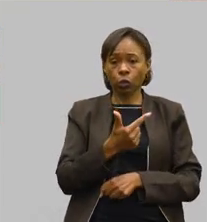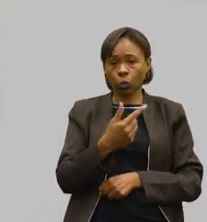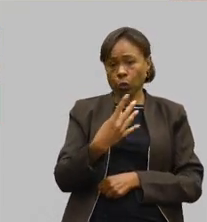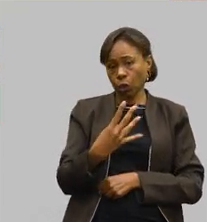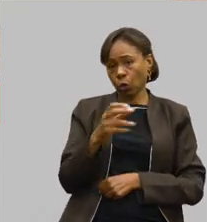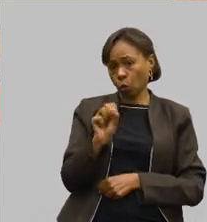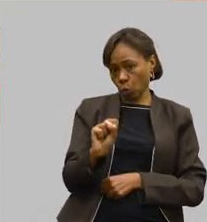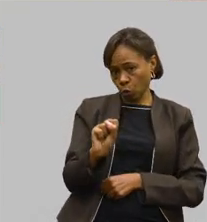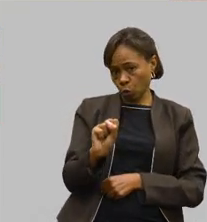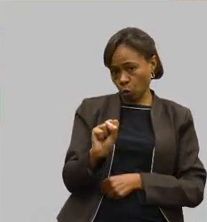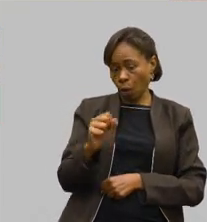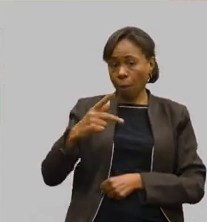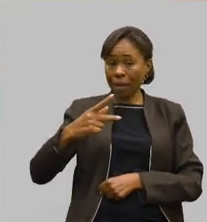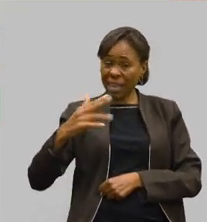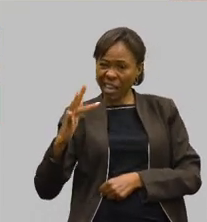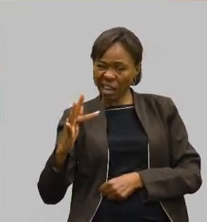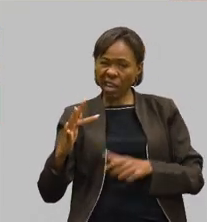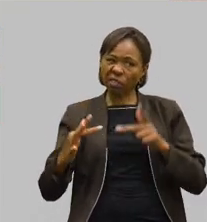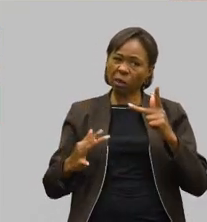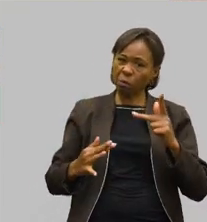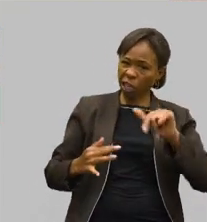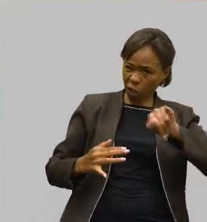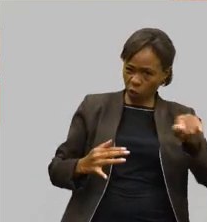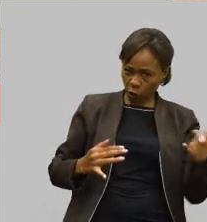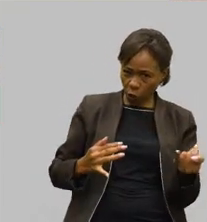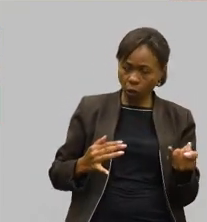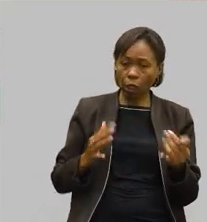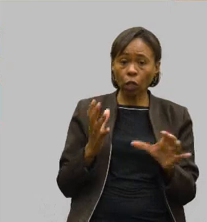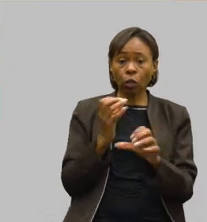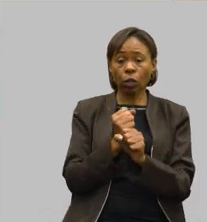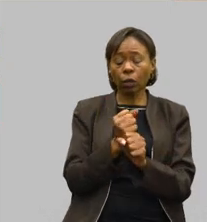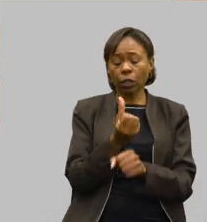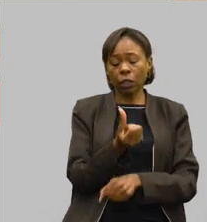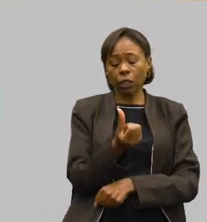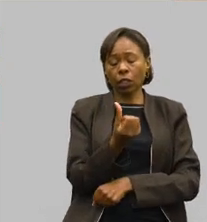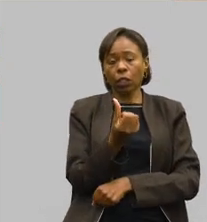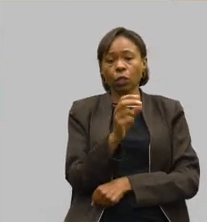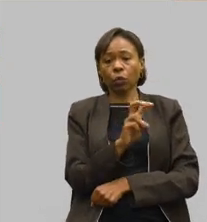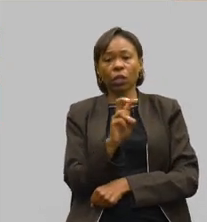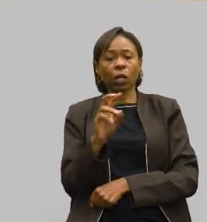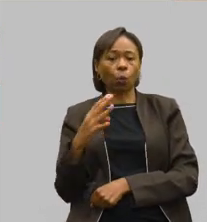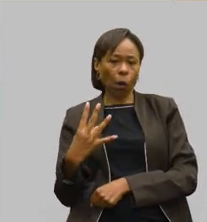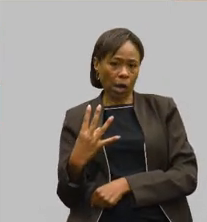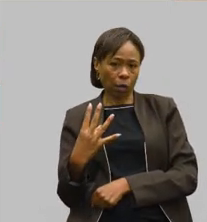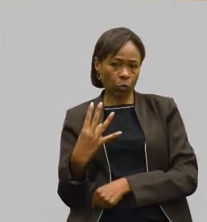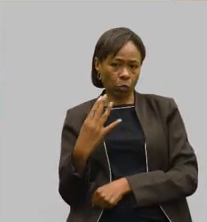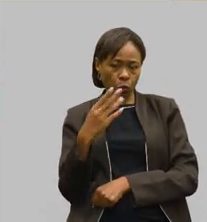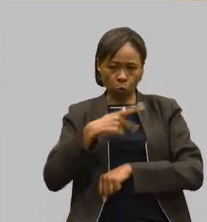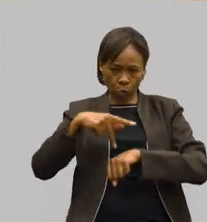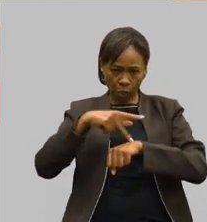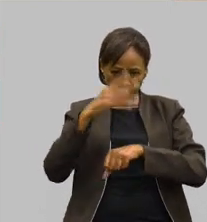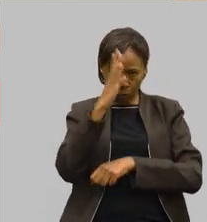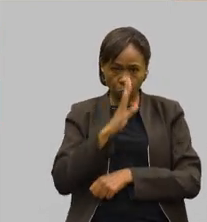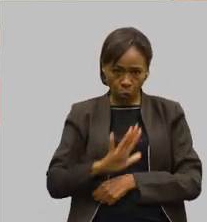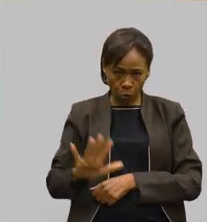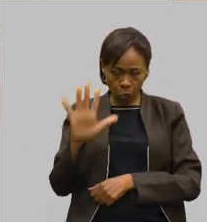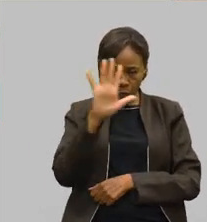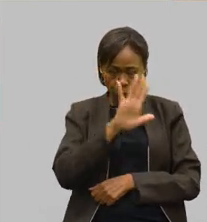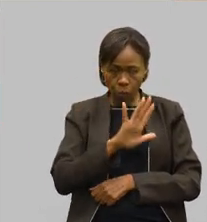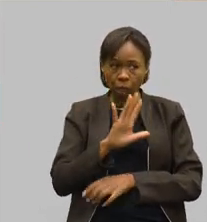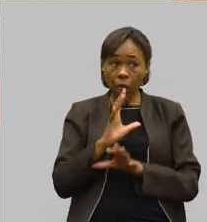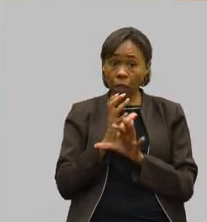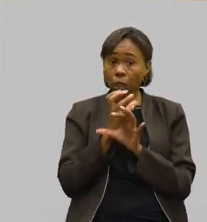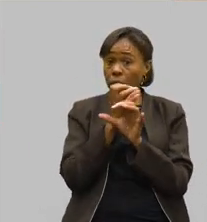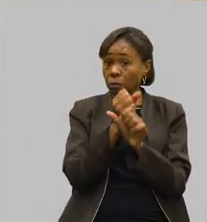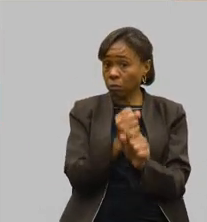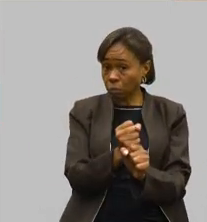físicas, jurídicas, no total de 654 nomes em todo o país. E, desse total, é importante